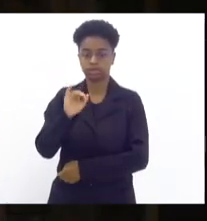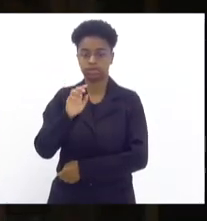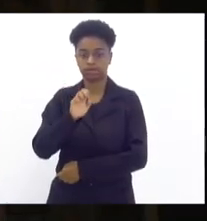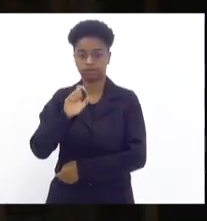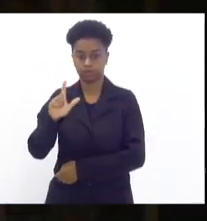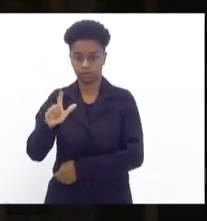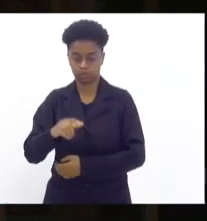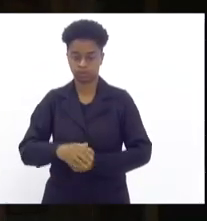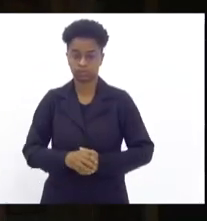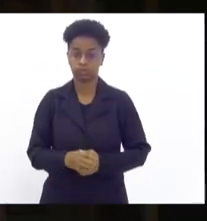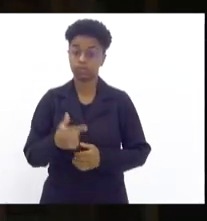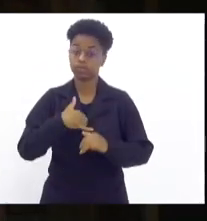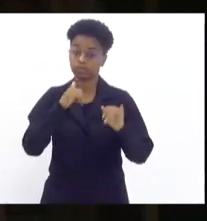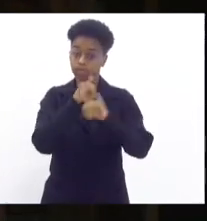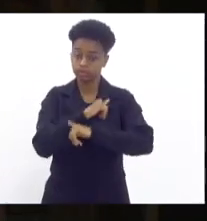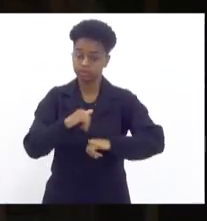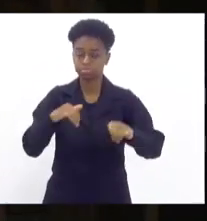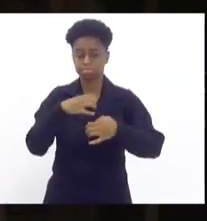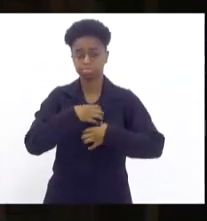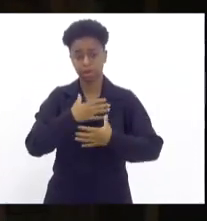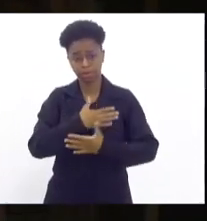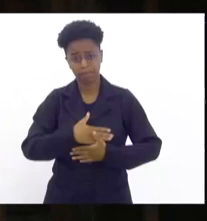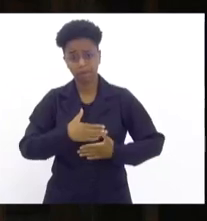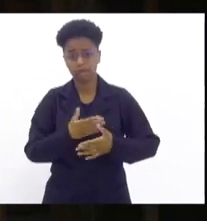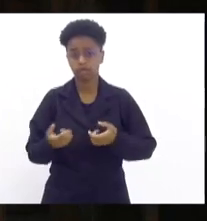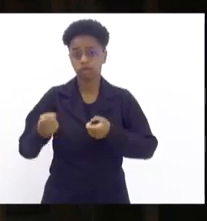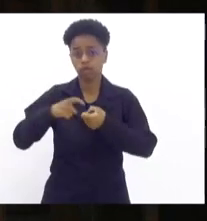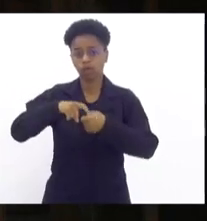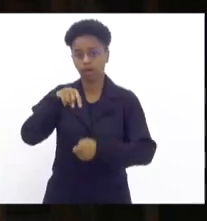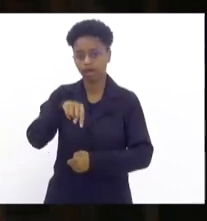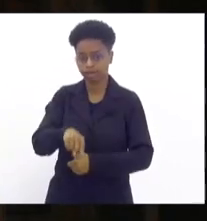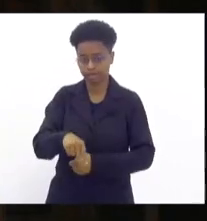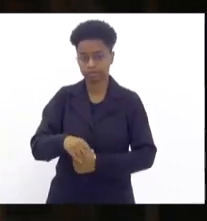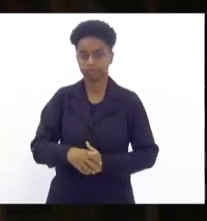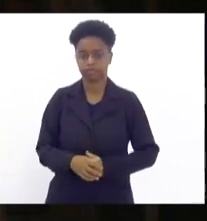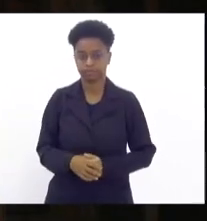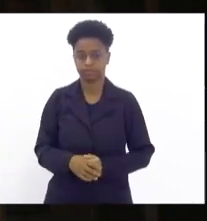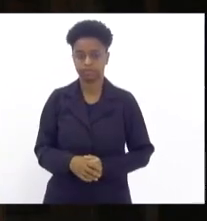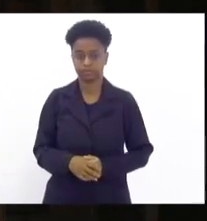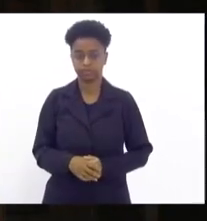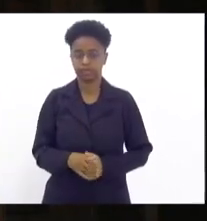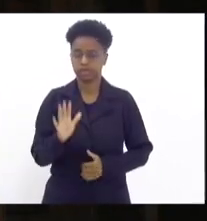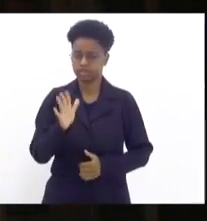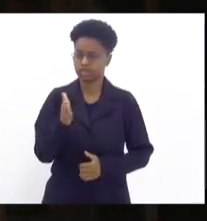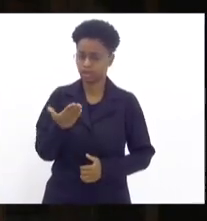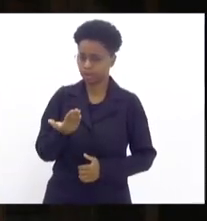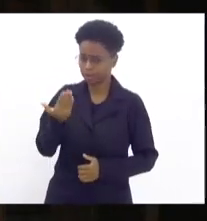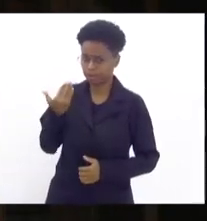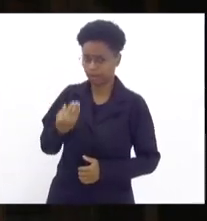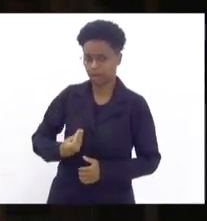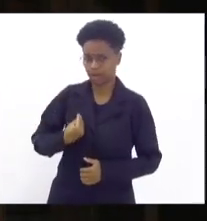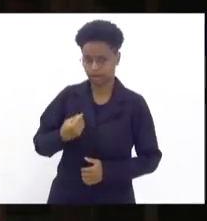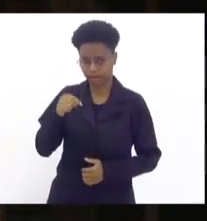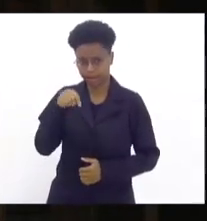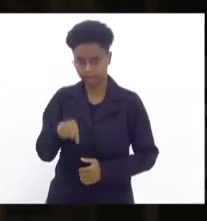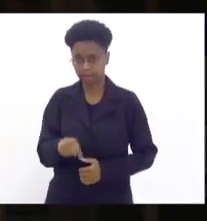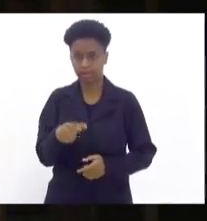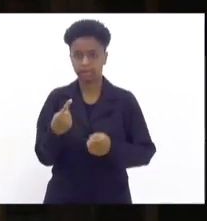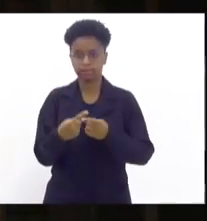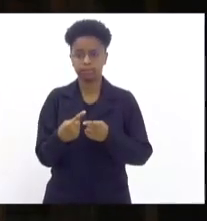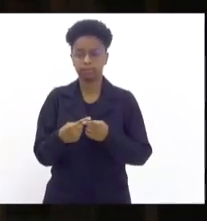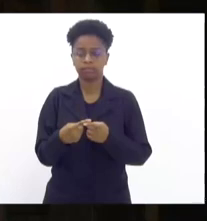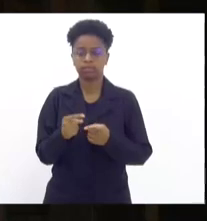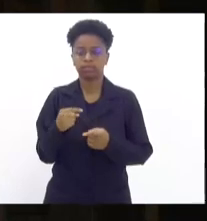Queria dizer que é um grande prazer retornar a essa casa. Já estive aqui presente quando estávamos